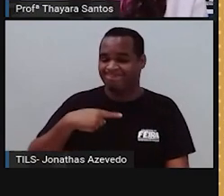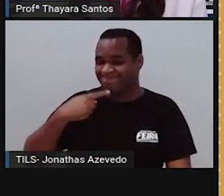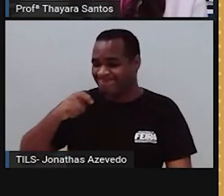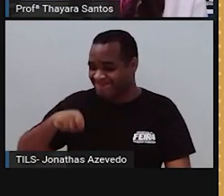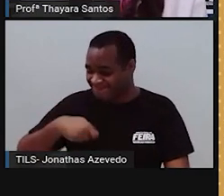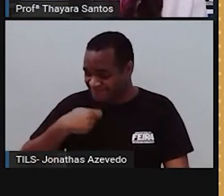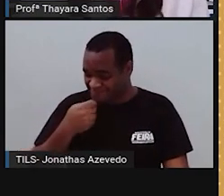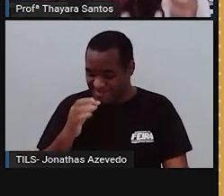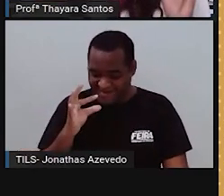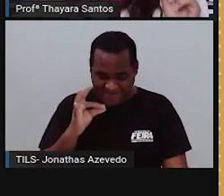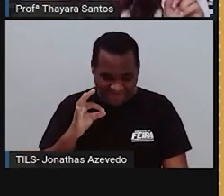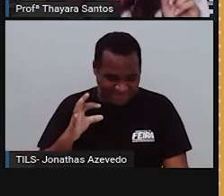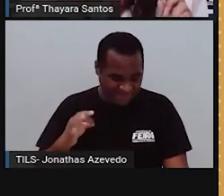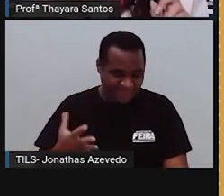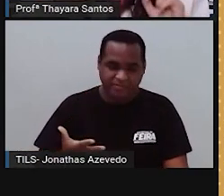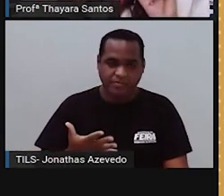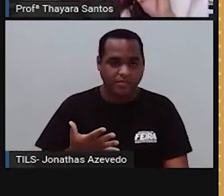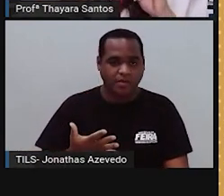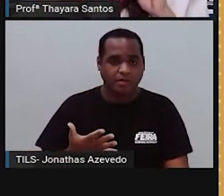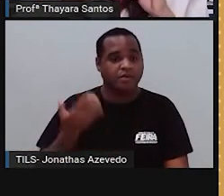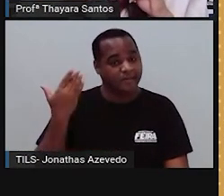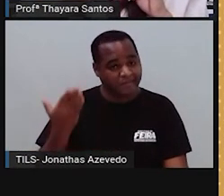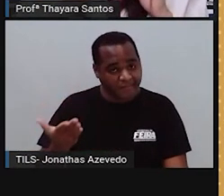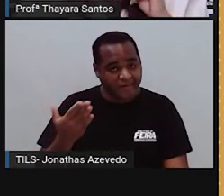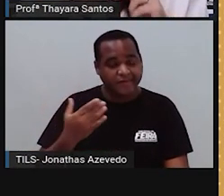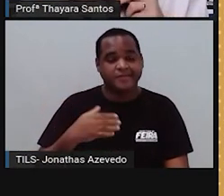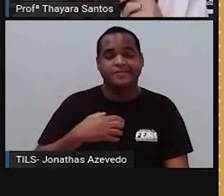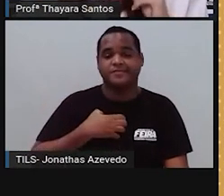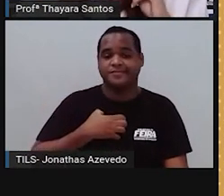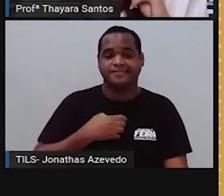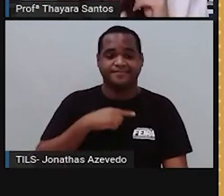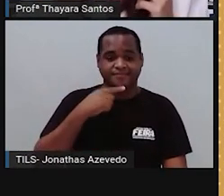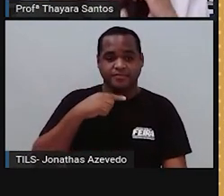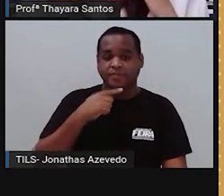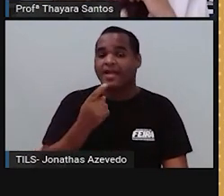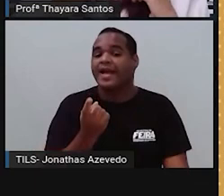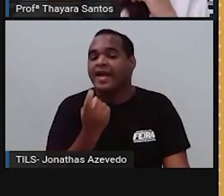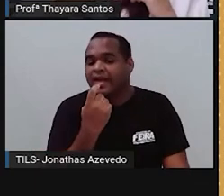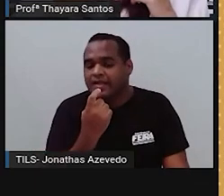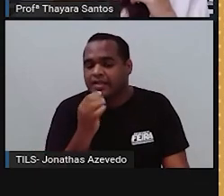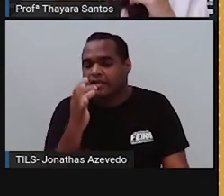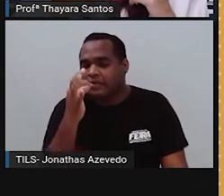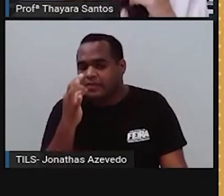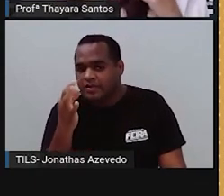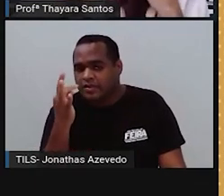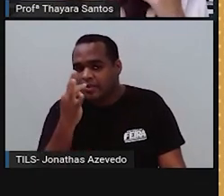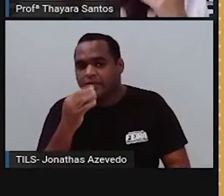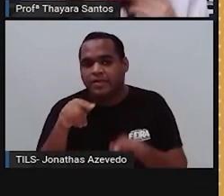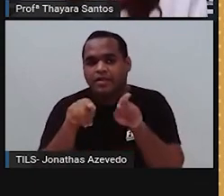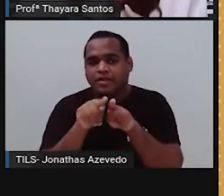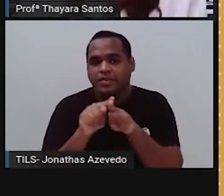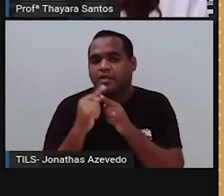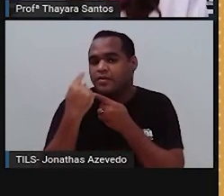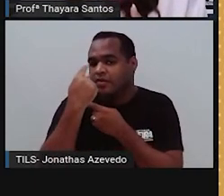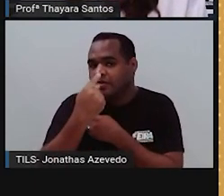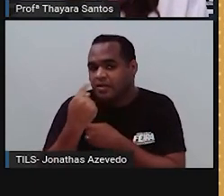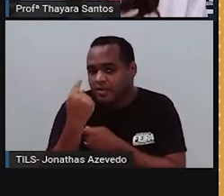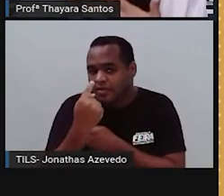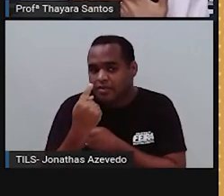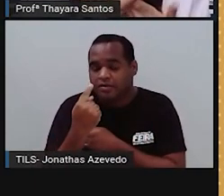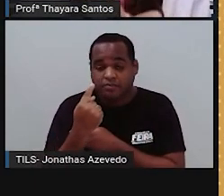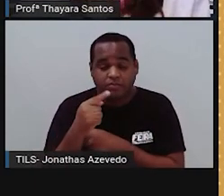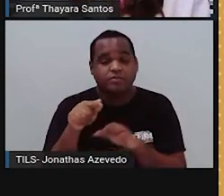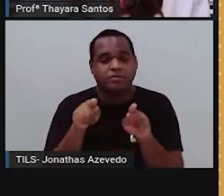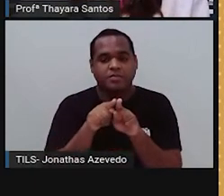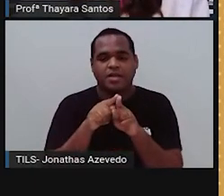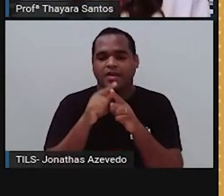fica sem gosto. Porque tanto na nossa língua, quanto na mucosa das nossas narinas, a gente tem aqueles